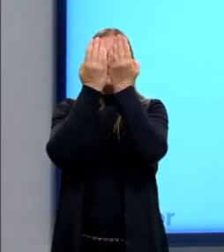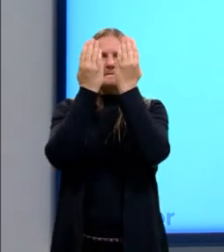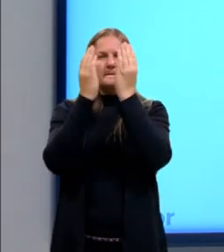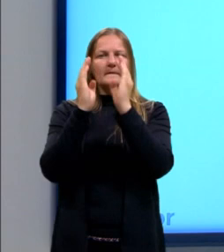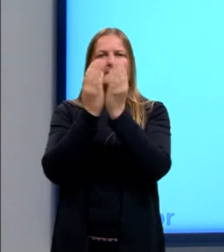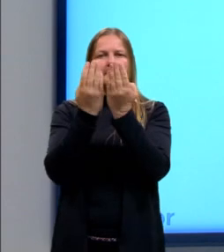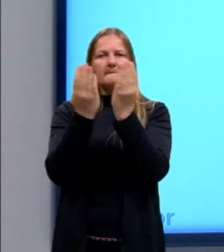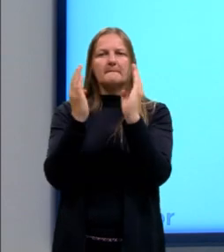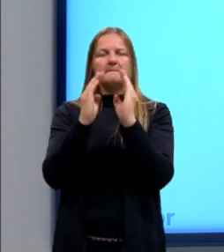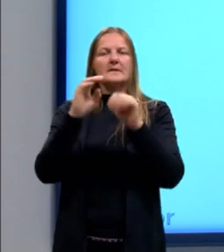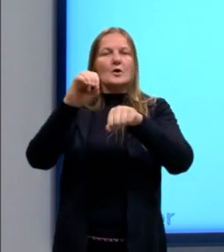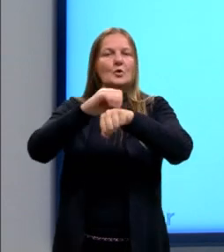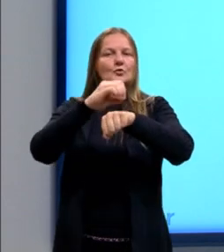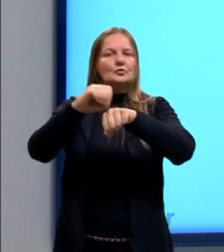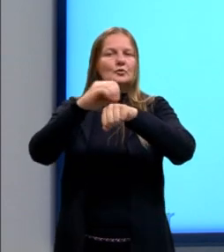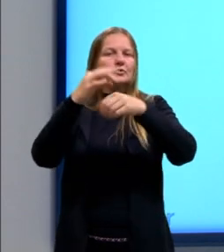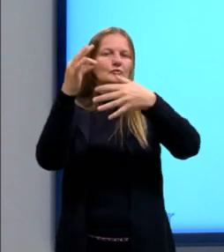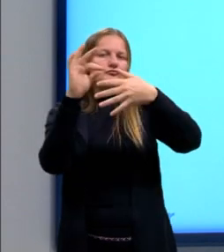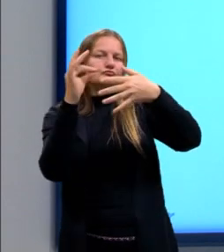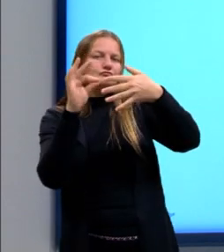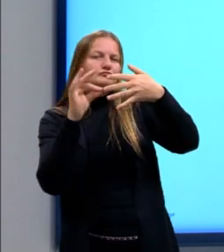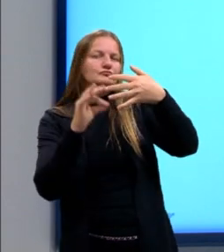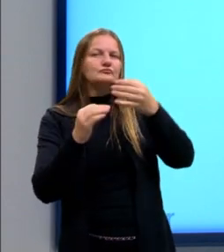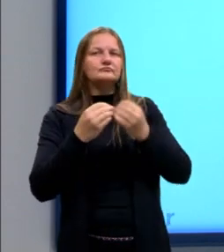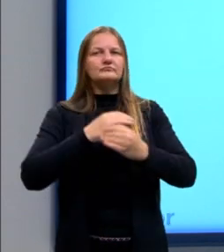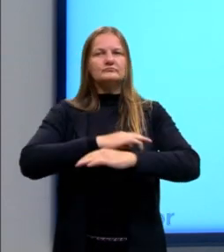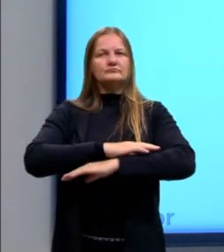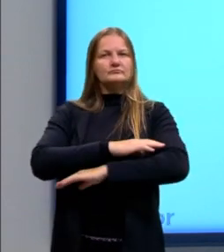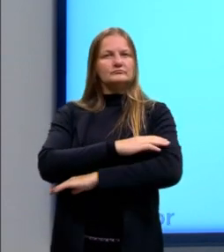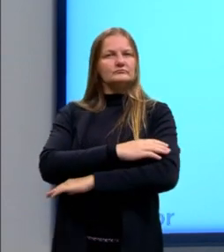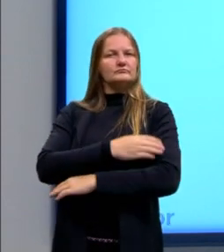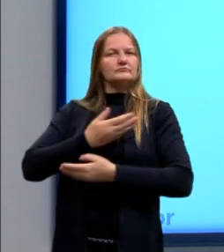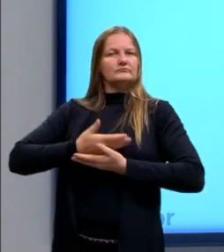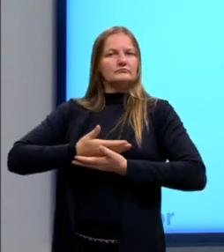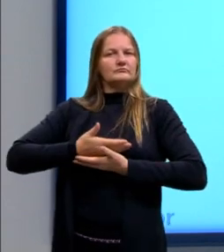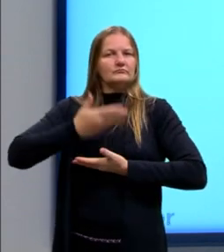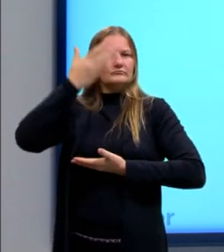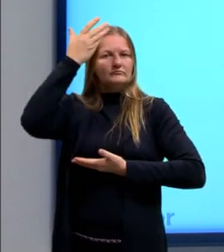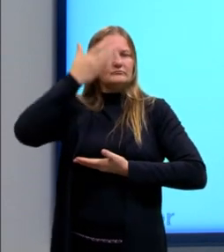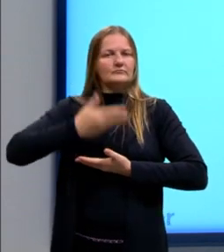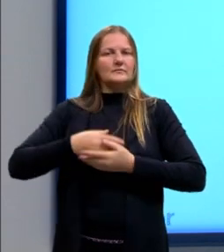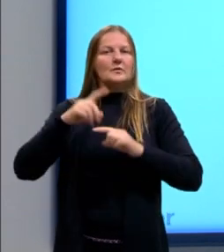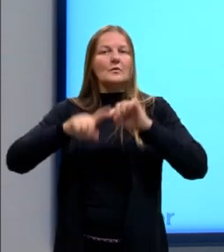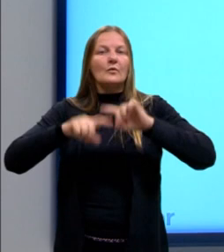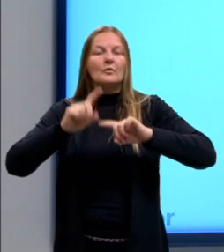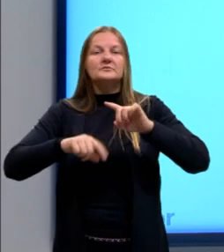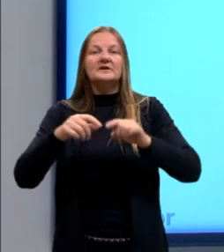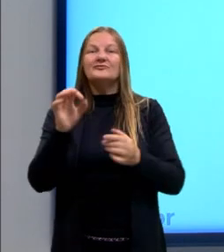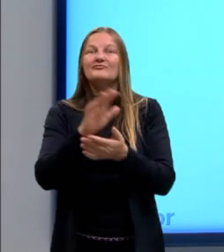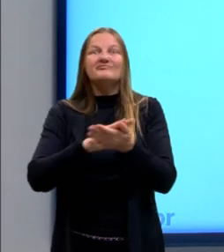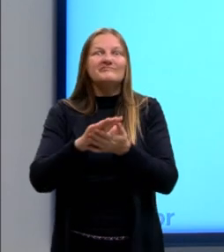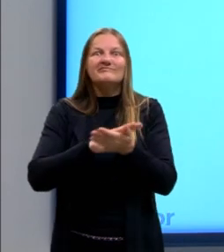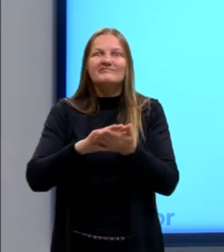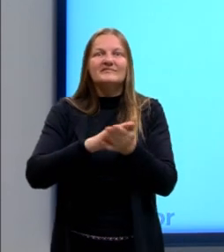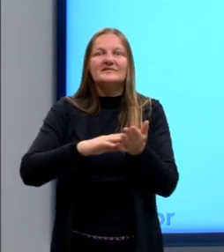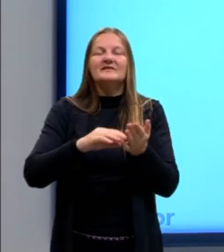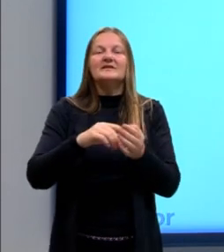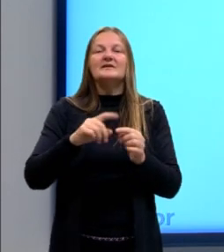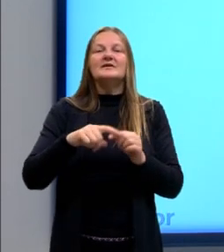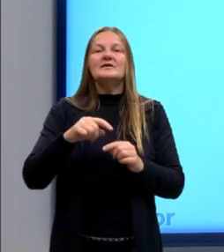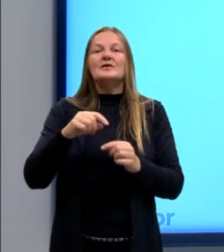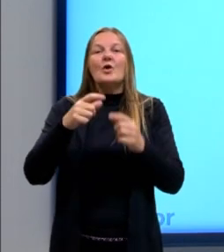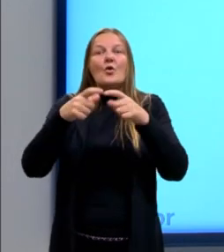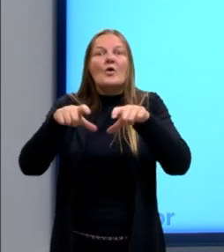detalhes dourados. A Nefertiti, esse busto, ele é um exemplo, então, de um objeto que não está na África. Ela está na